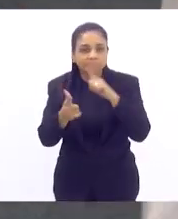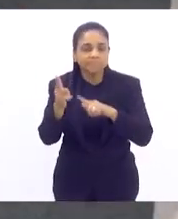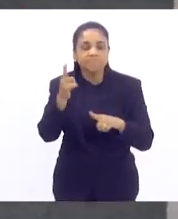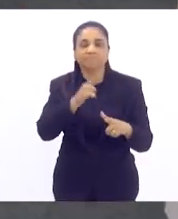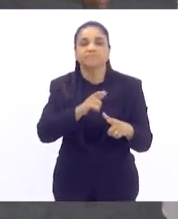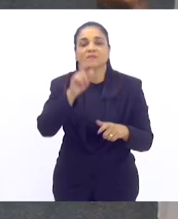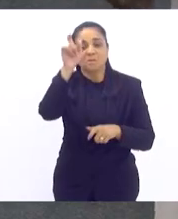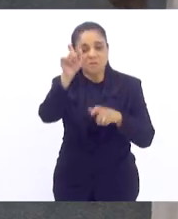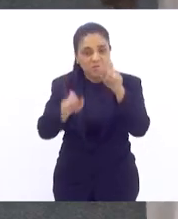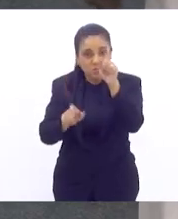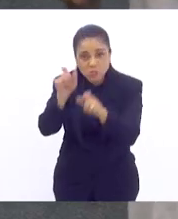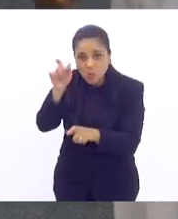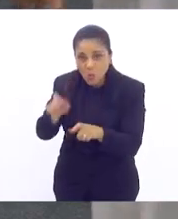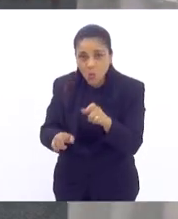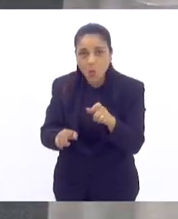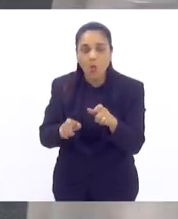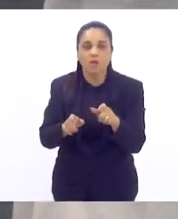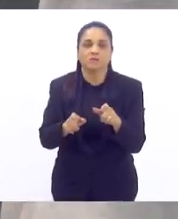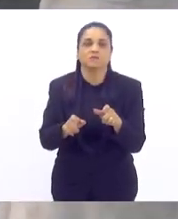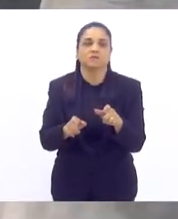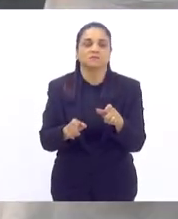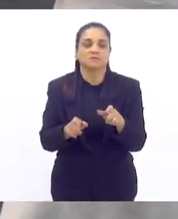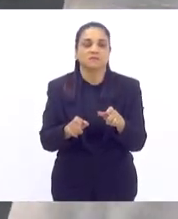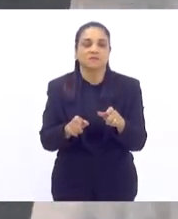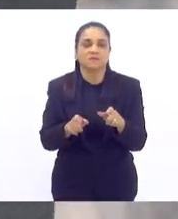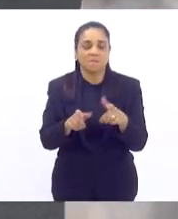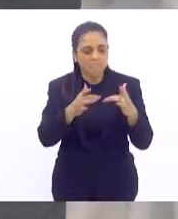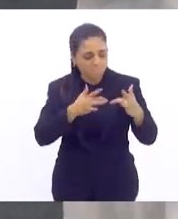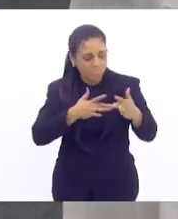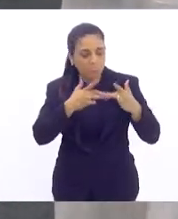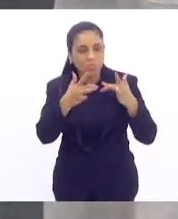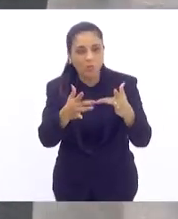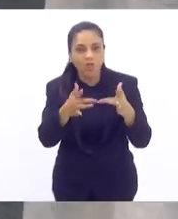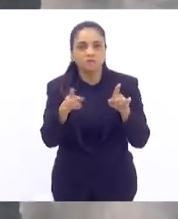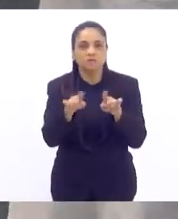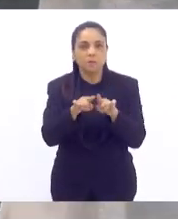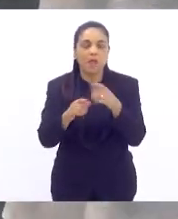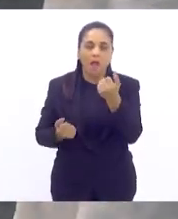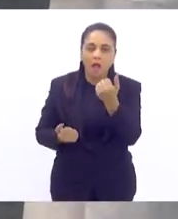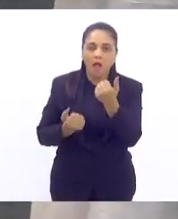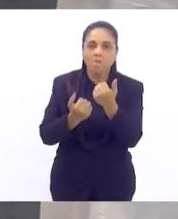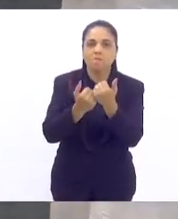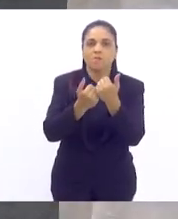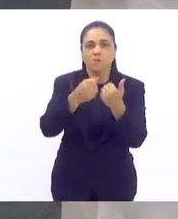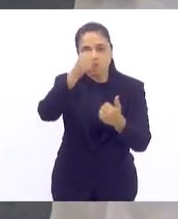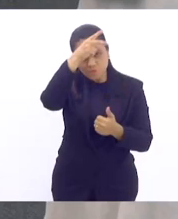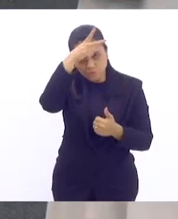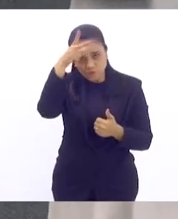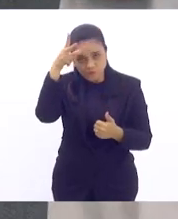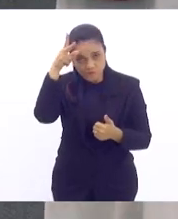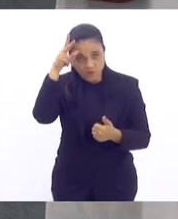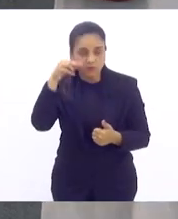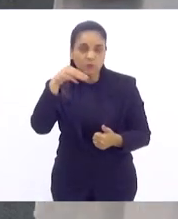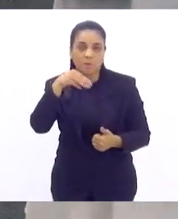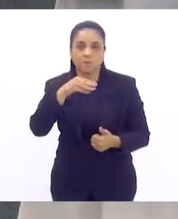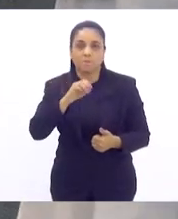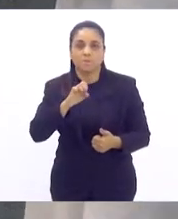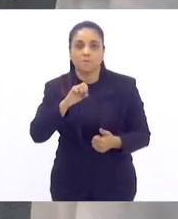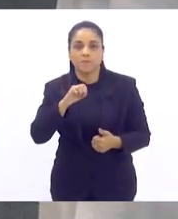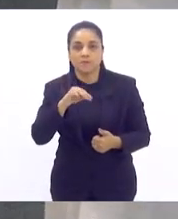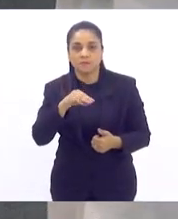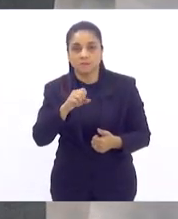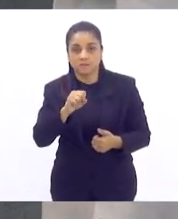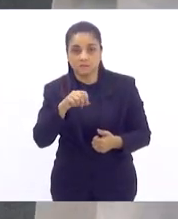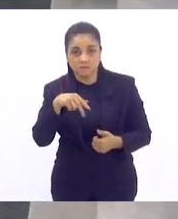corações para isso, principalmente, contando com o apoio do prefeito lá de Mesquita. Então,